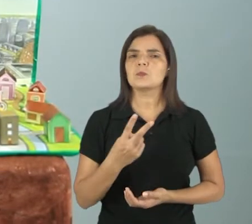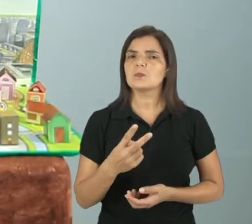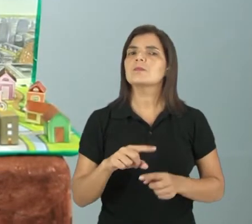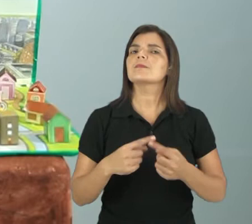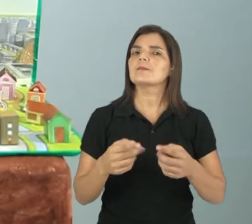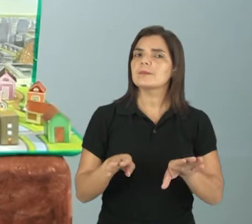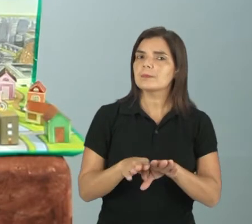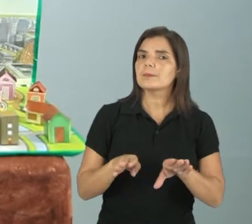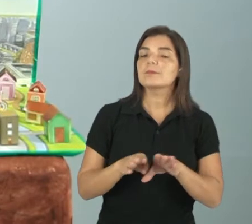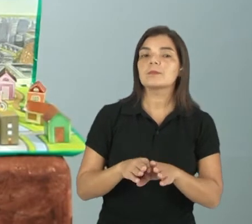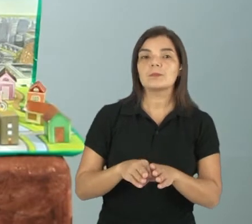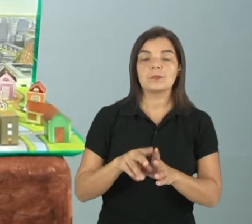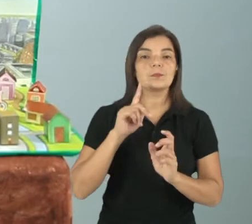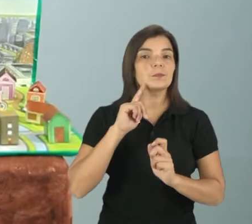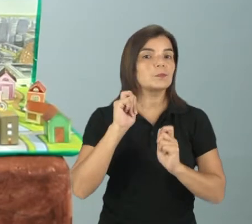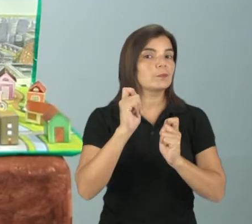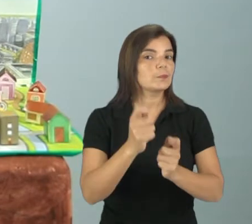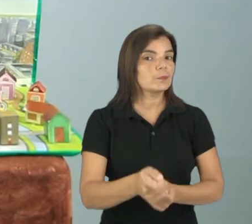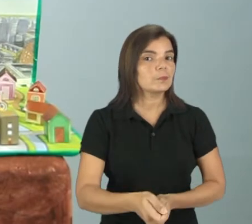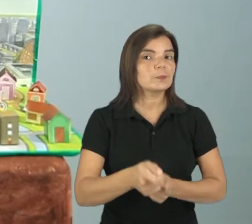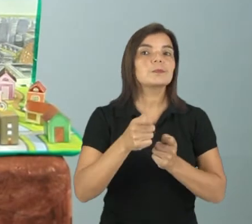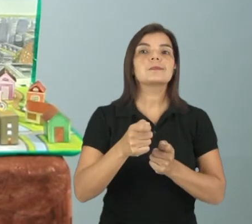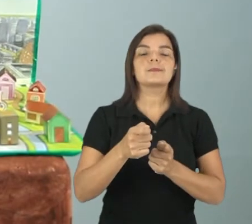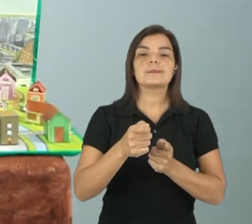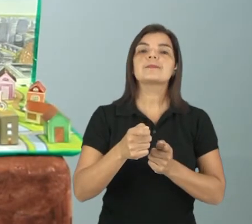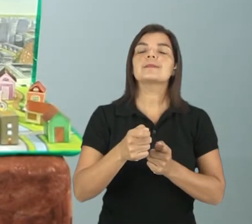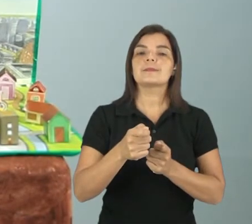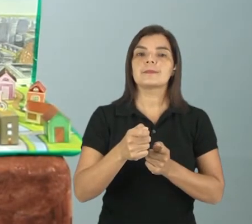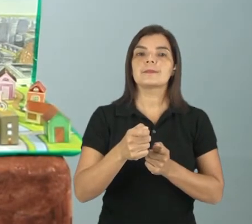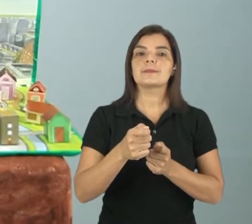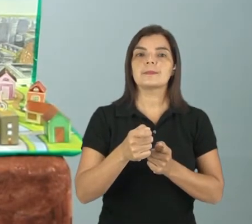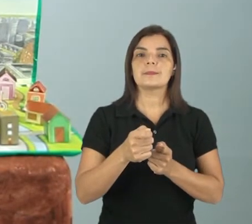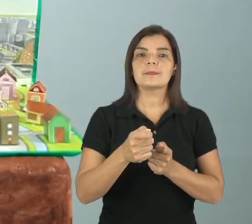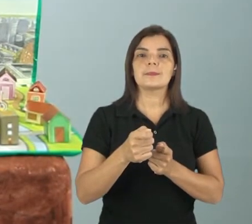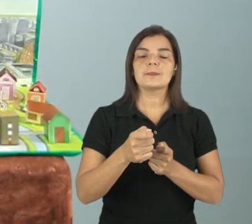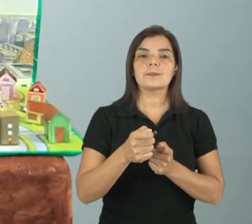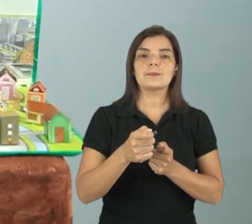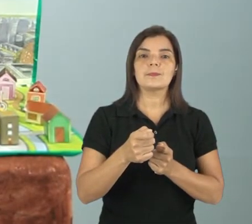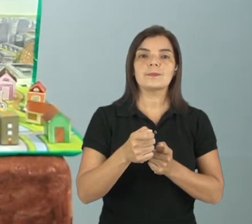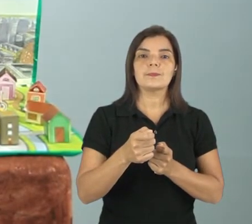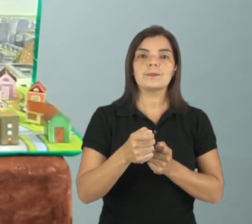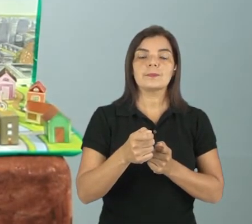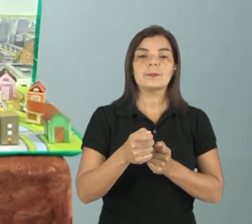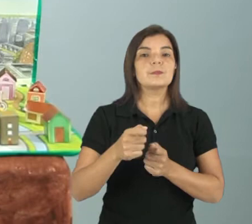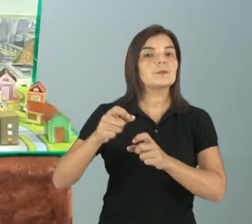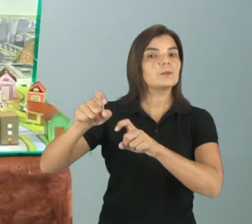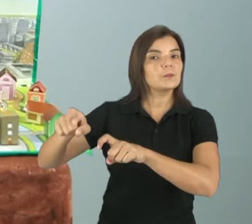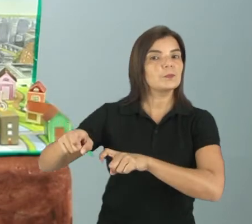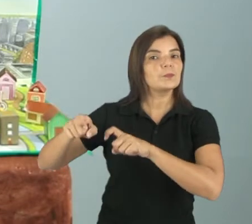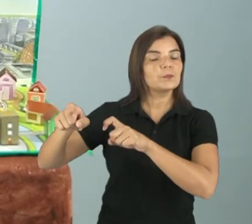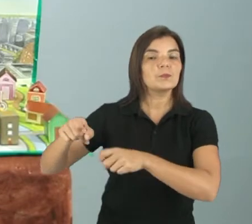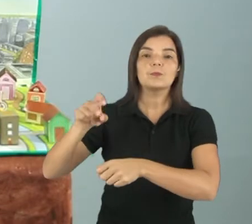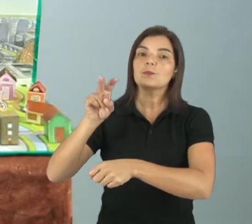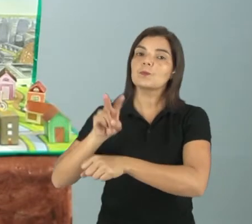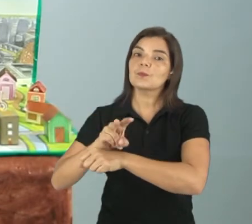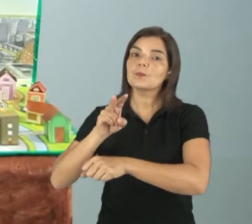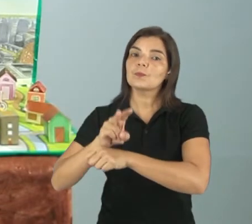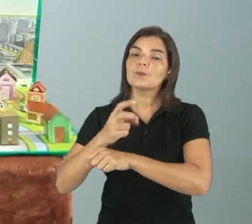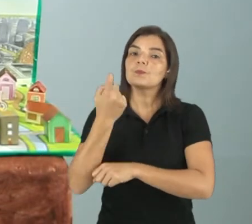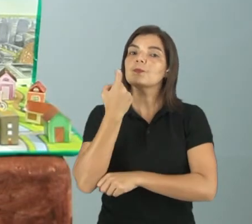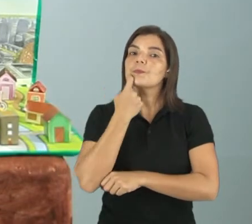mas nós temos também a péssica, que é realizada, né, na parte da zona rural, a criação de